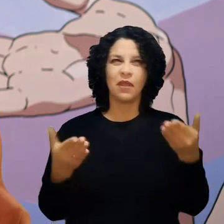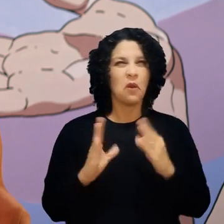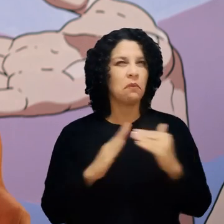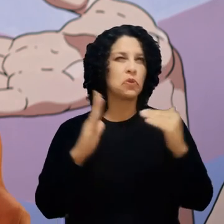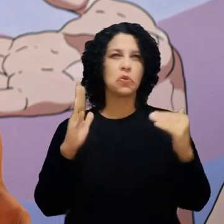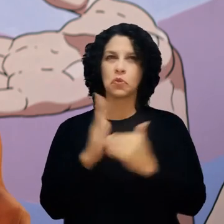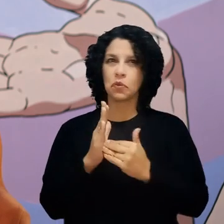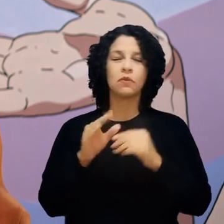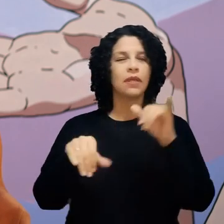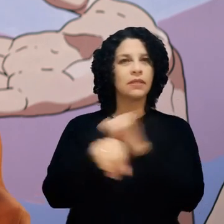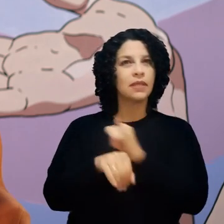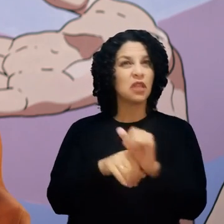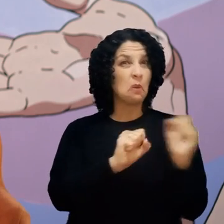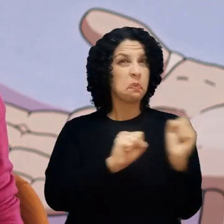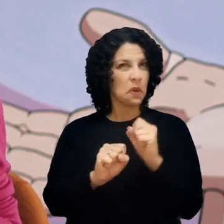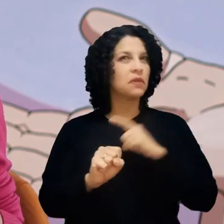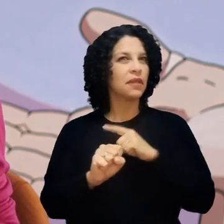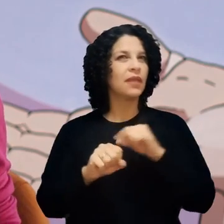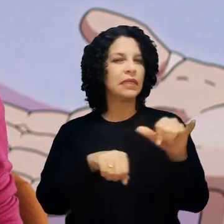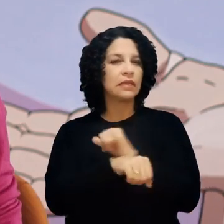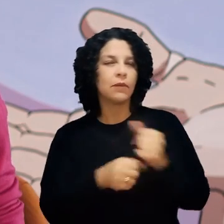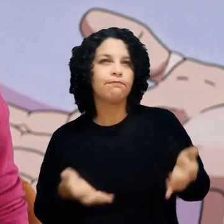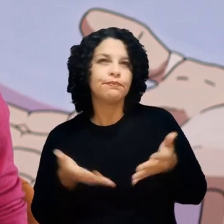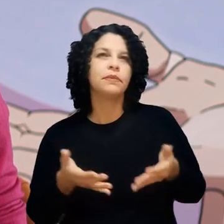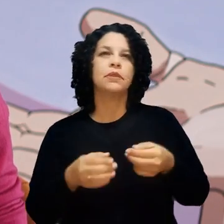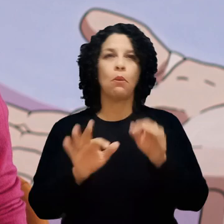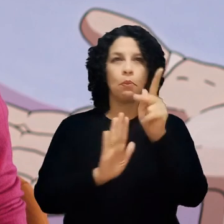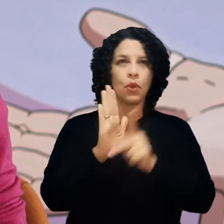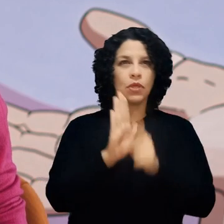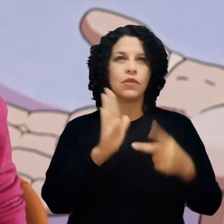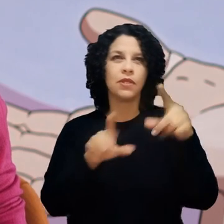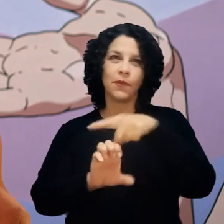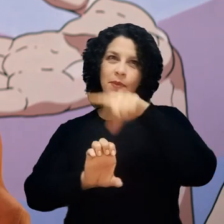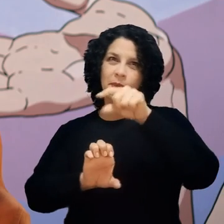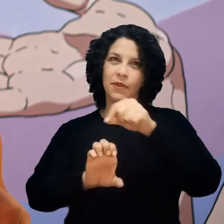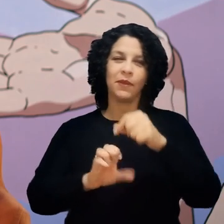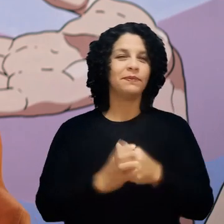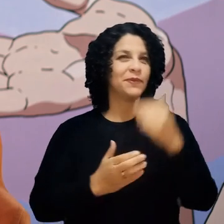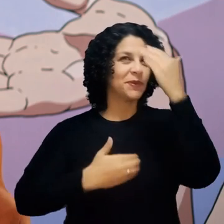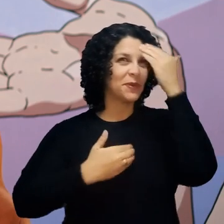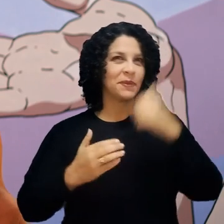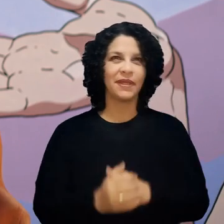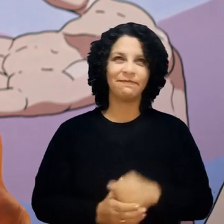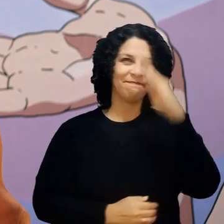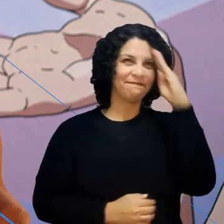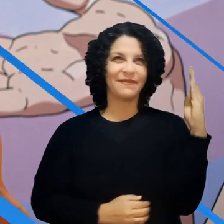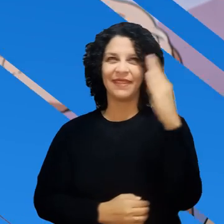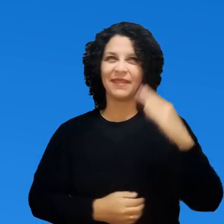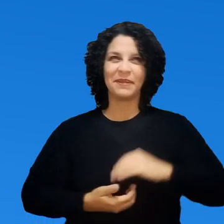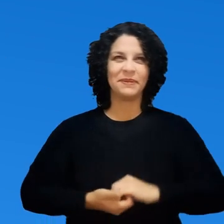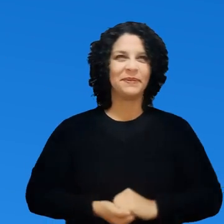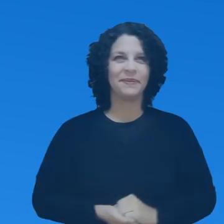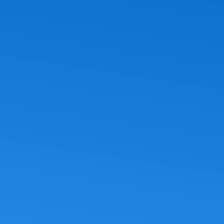máximo essa ferramenta poderosa para impulsionar os seus projetos empreendedores. Muito obrigada e até a